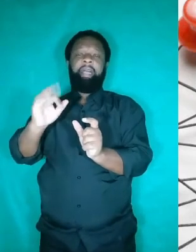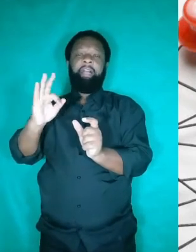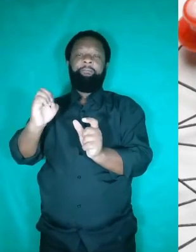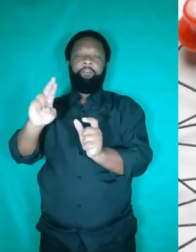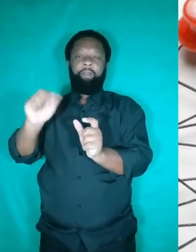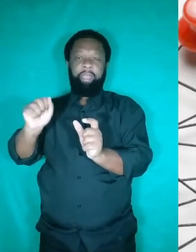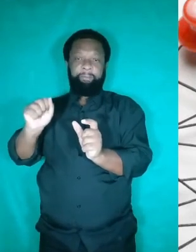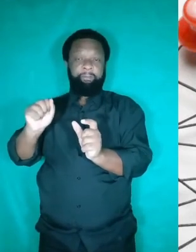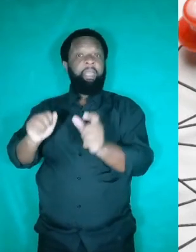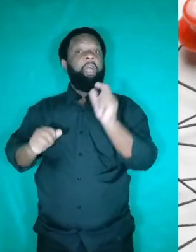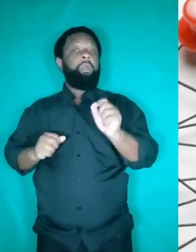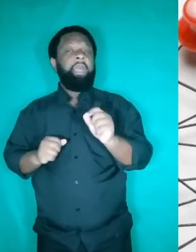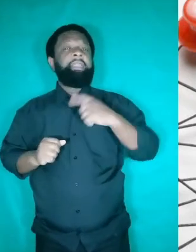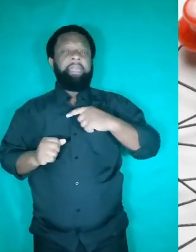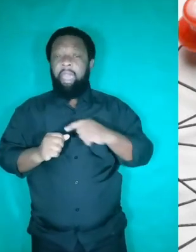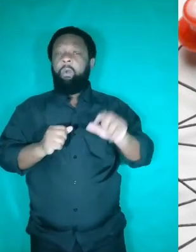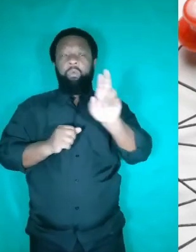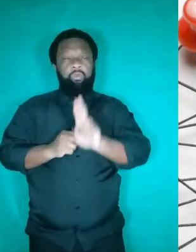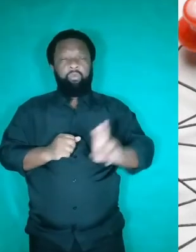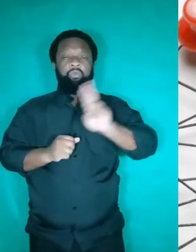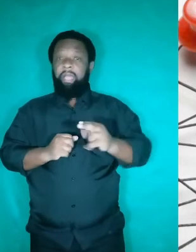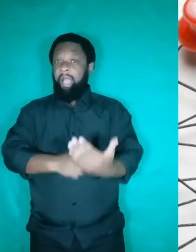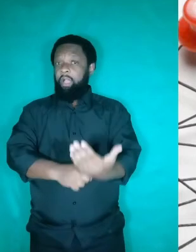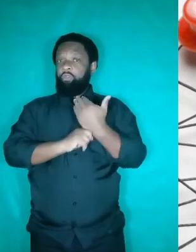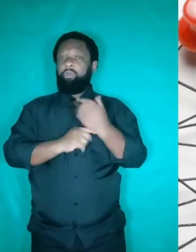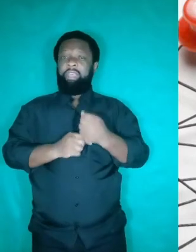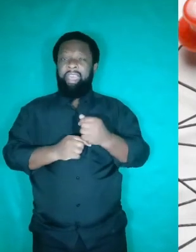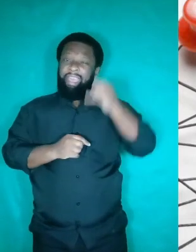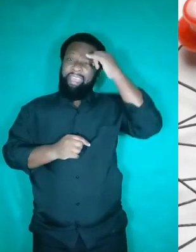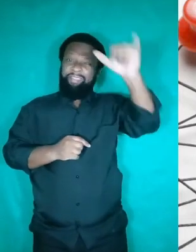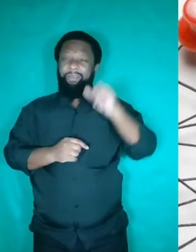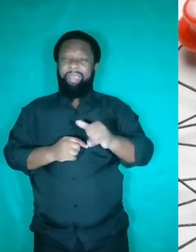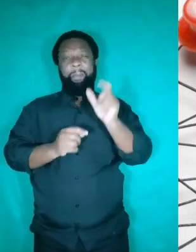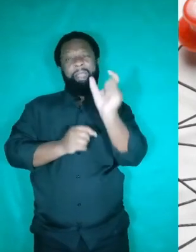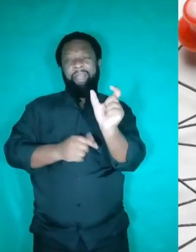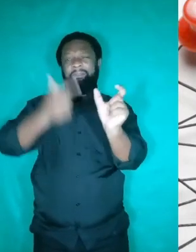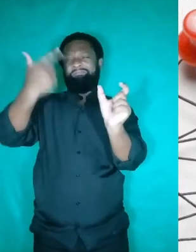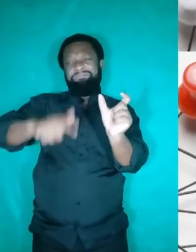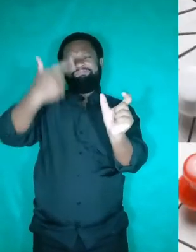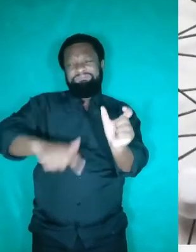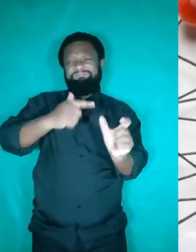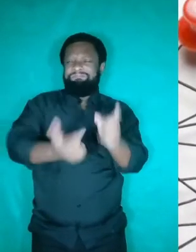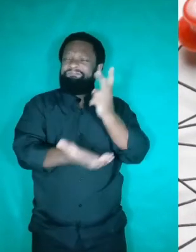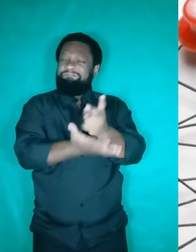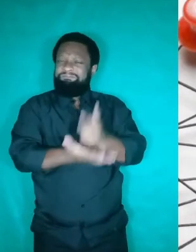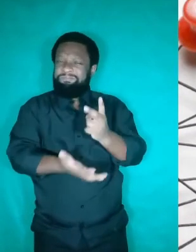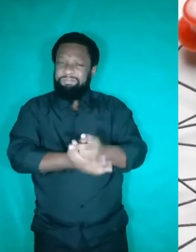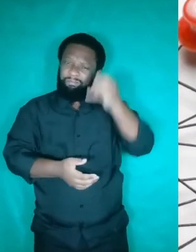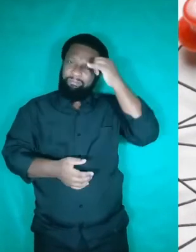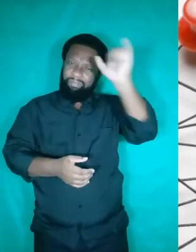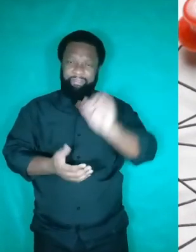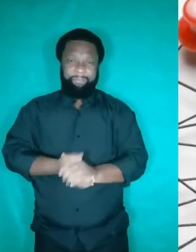referencial é um recurso muito bom para a gente evitar excessivas repetições, ok? A coesão